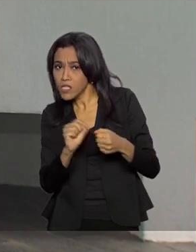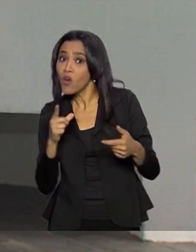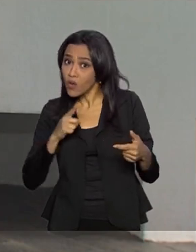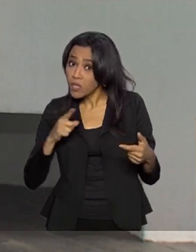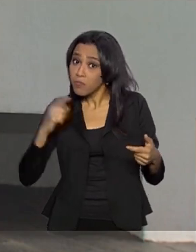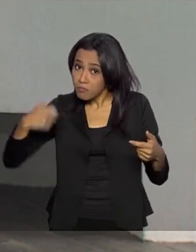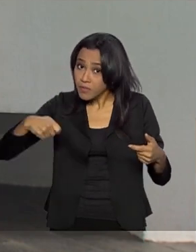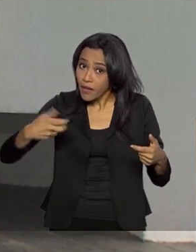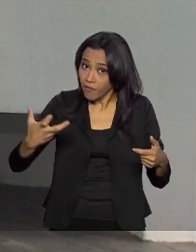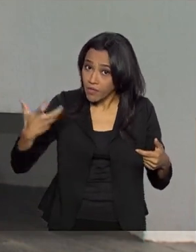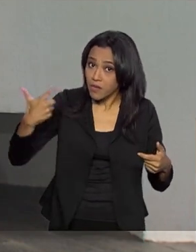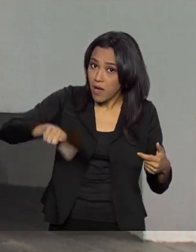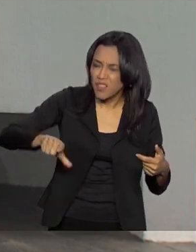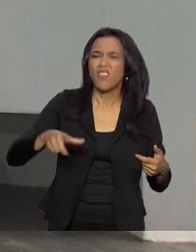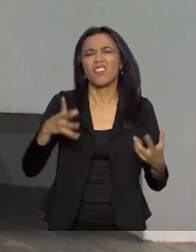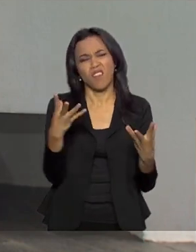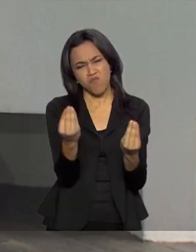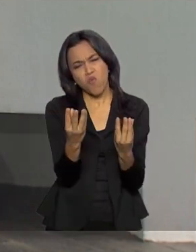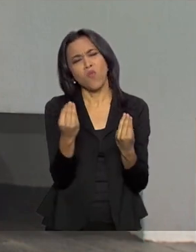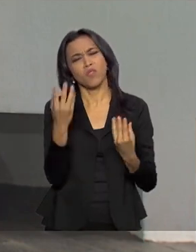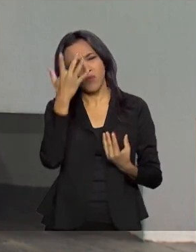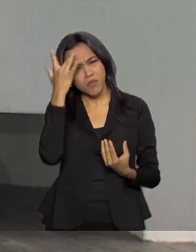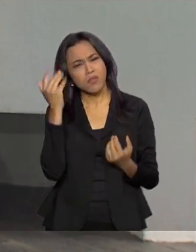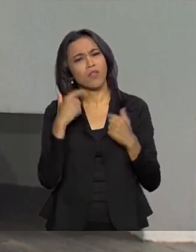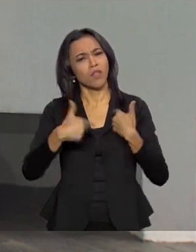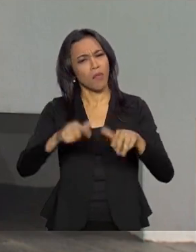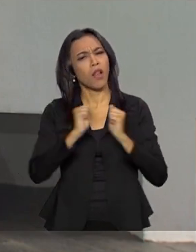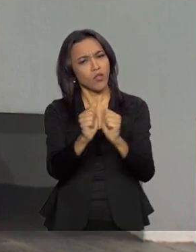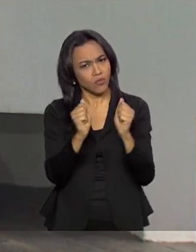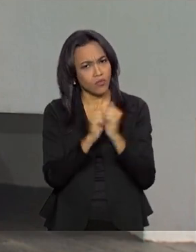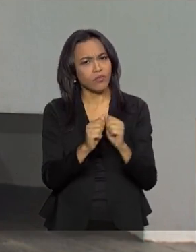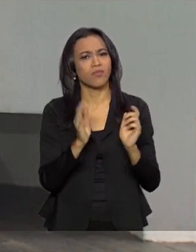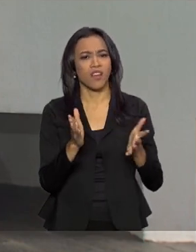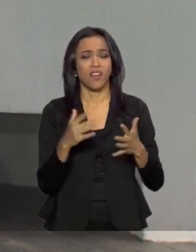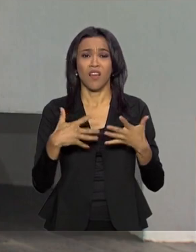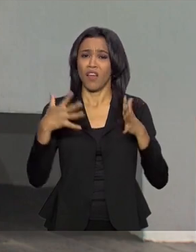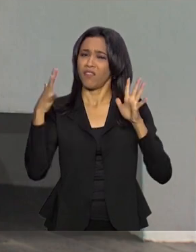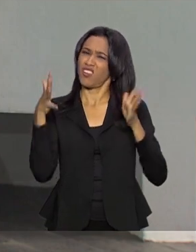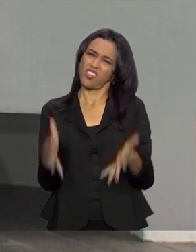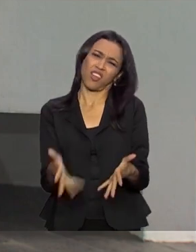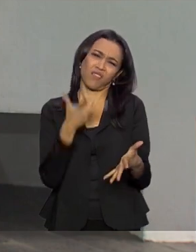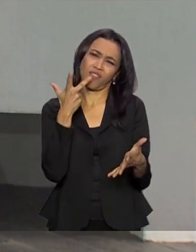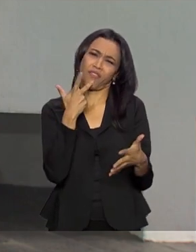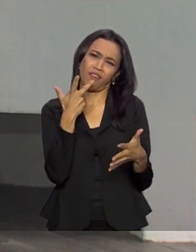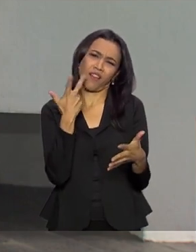muita gente que eu não trabalhei. Ah, mas aí fica chato de falar.